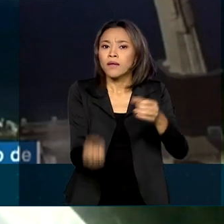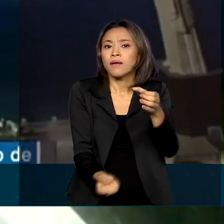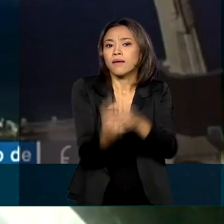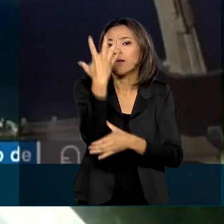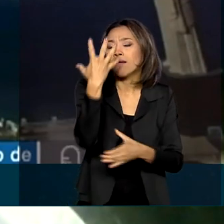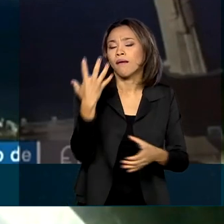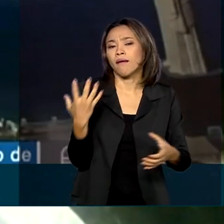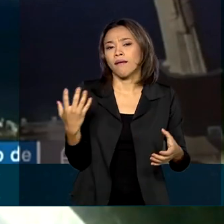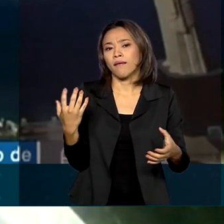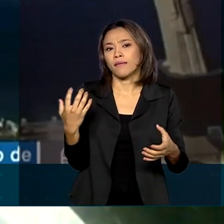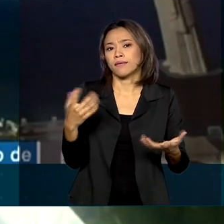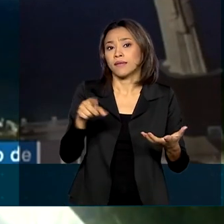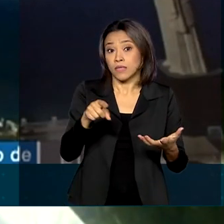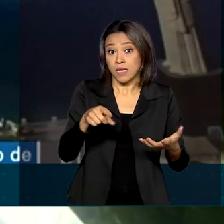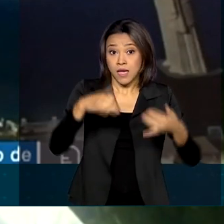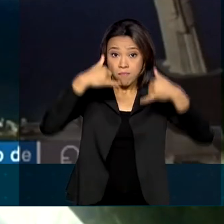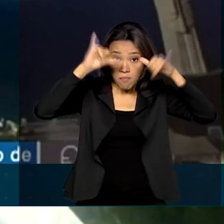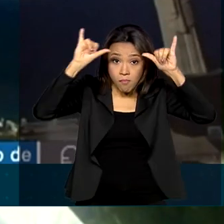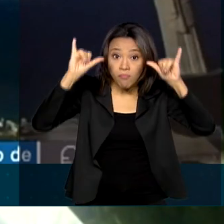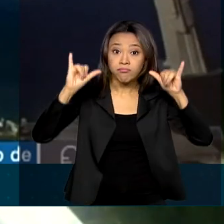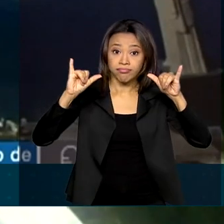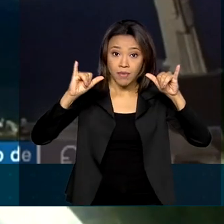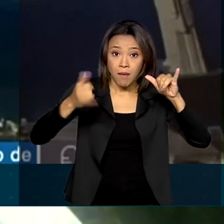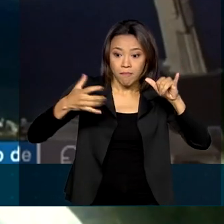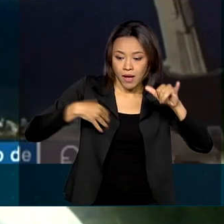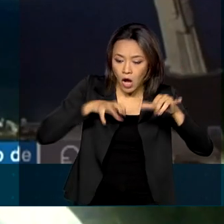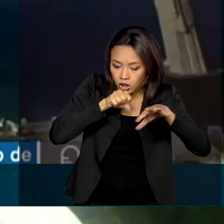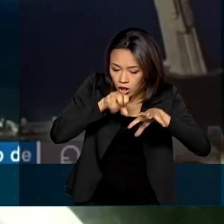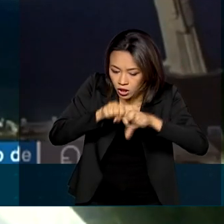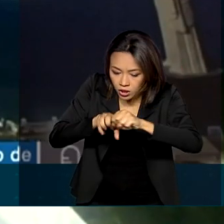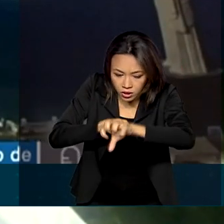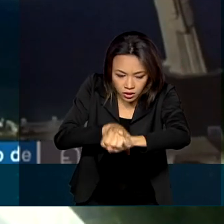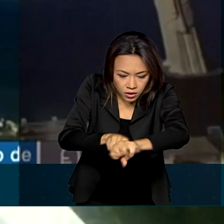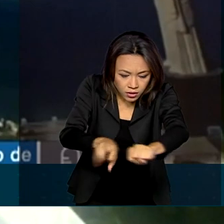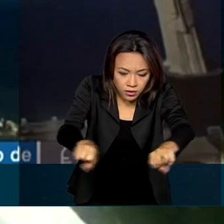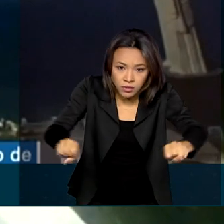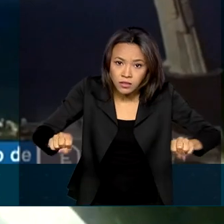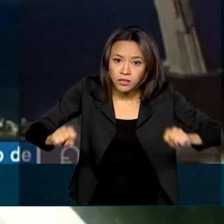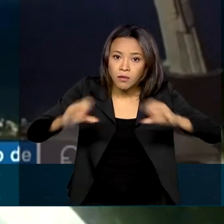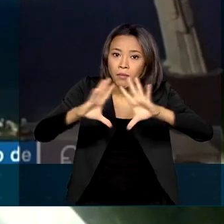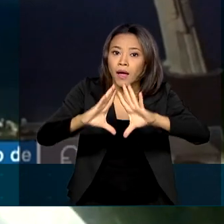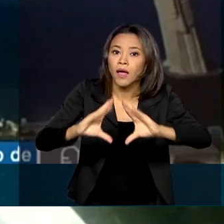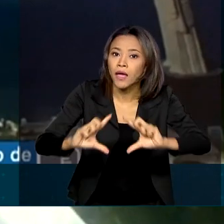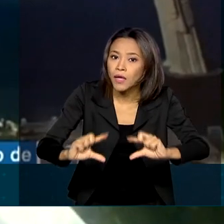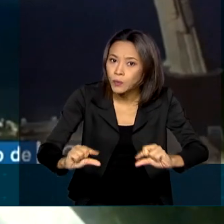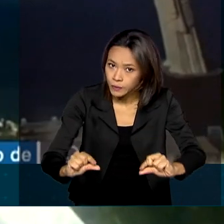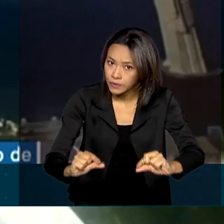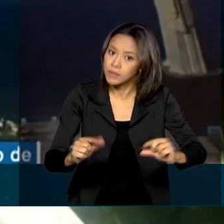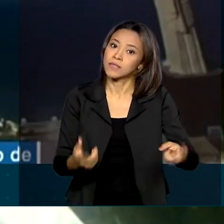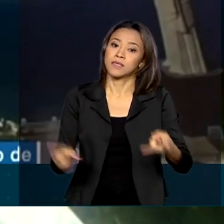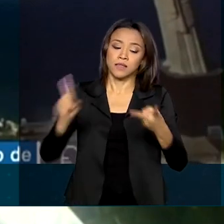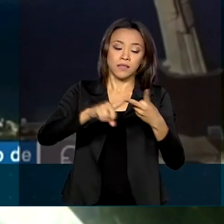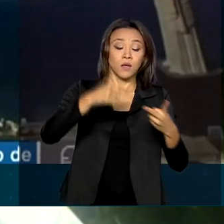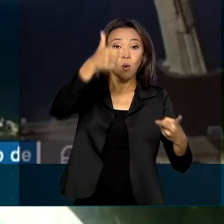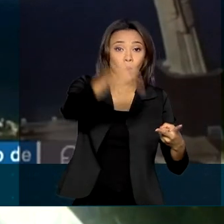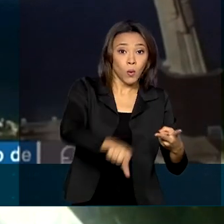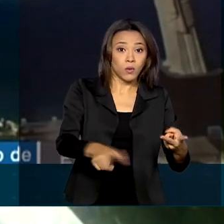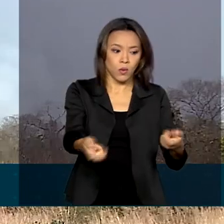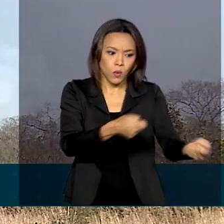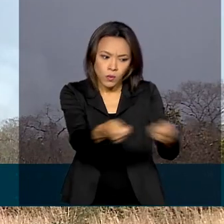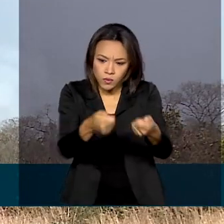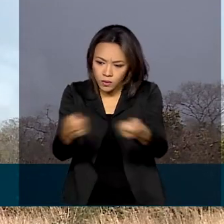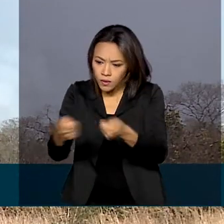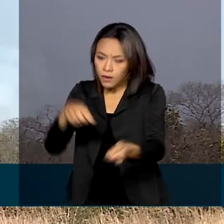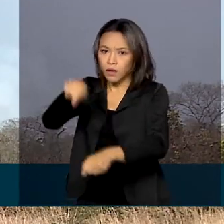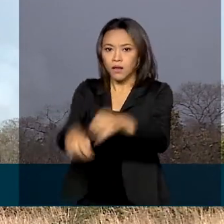de gado no Pantanal como forma de reduzir a massa orgânica, permitir que seja feita a queima controlada, o uso do fogo